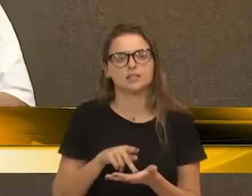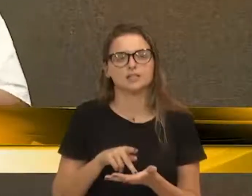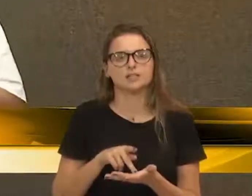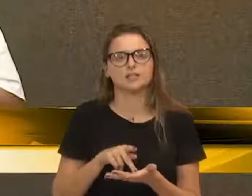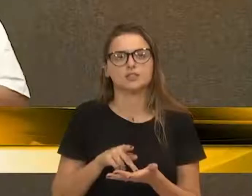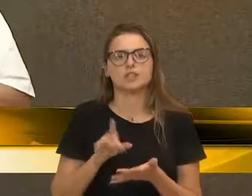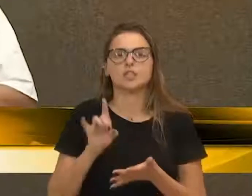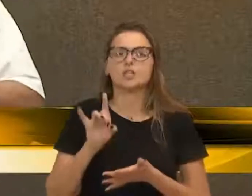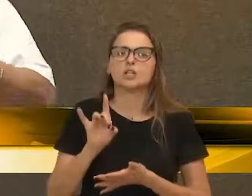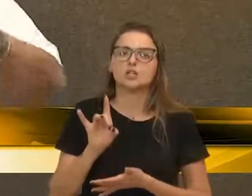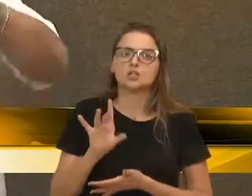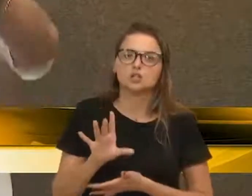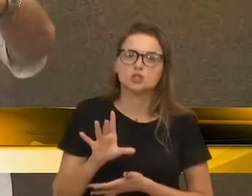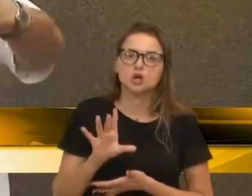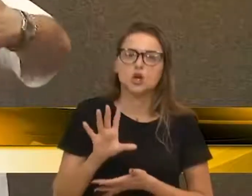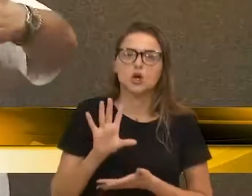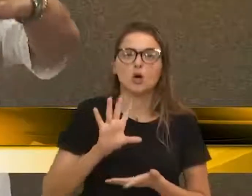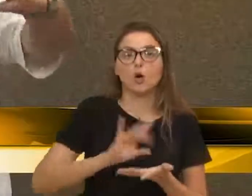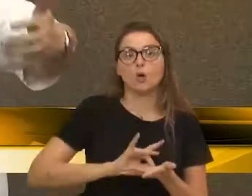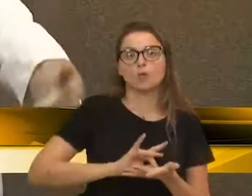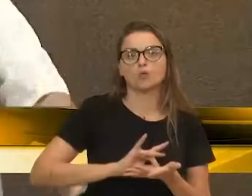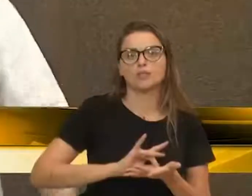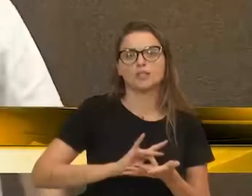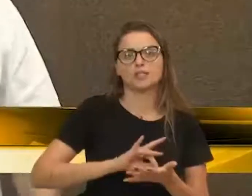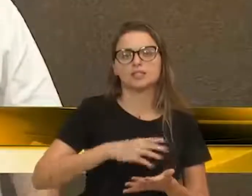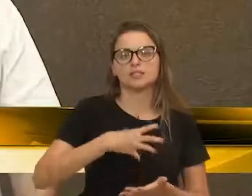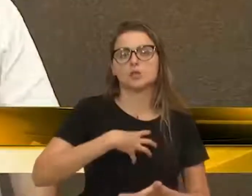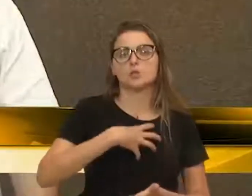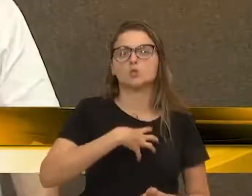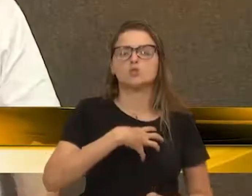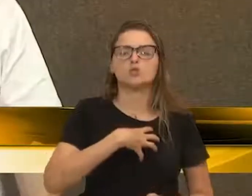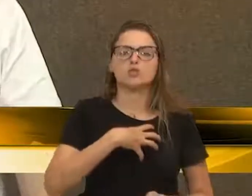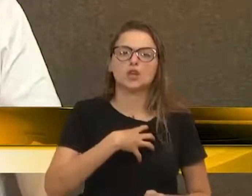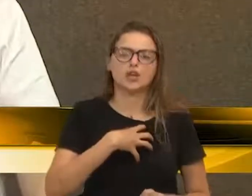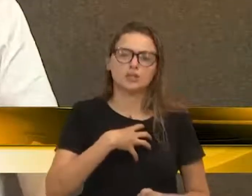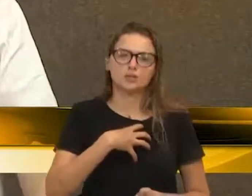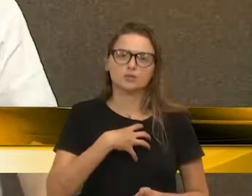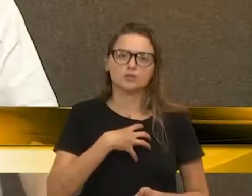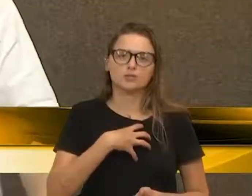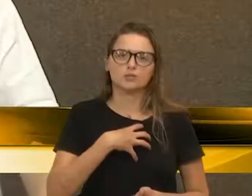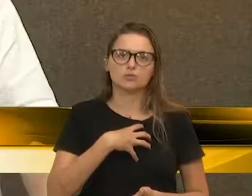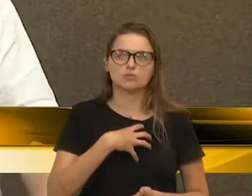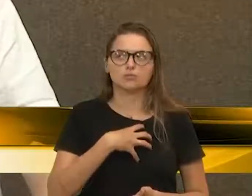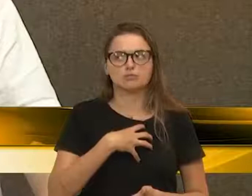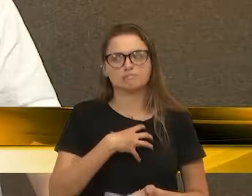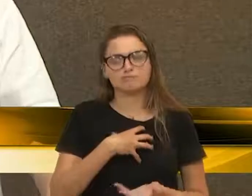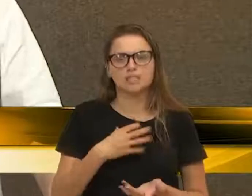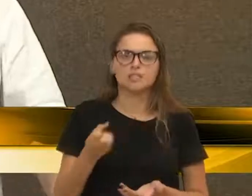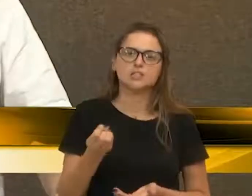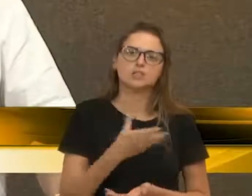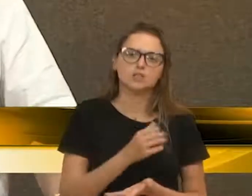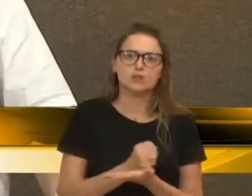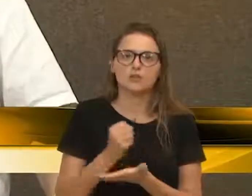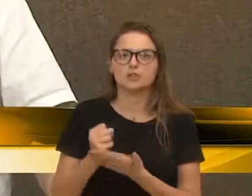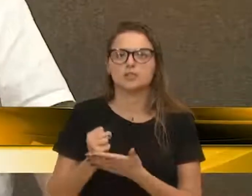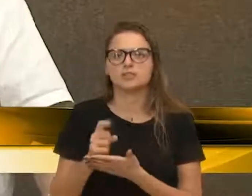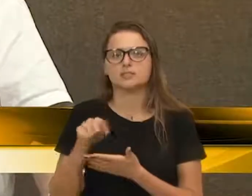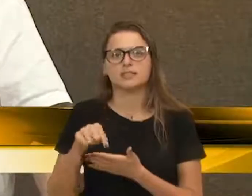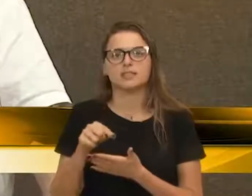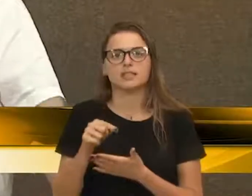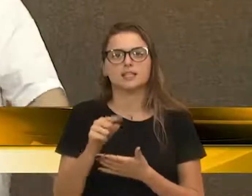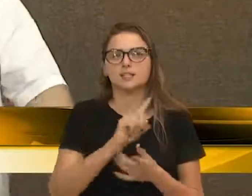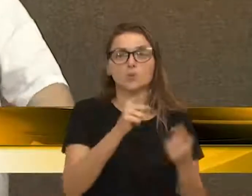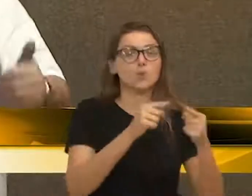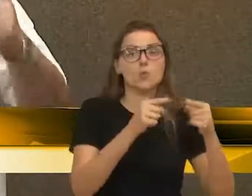busca legitimar uma forma de contratação que vai contra os interesses do